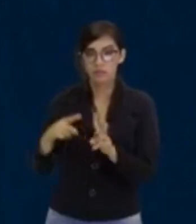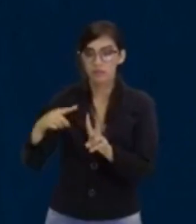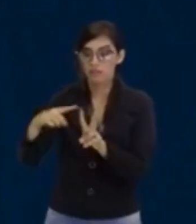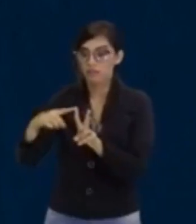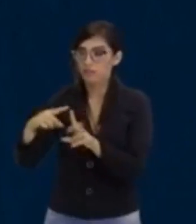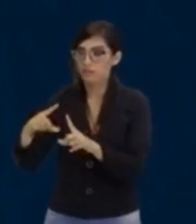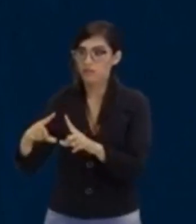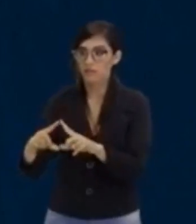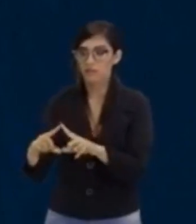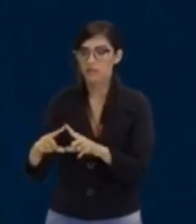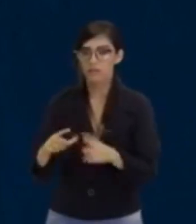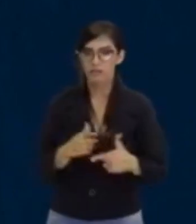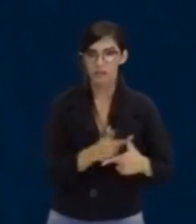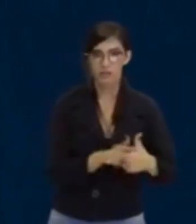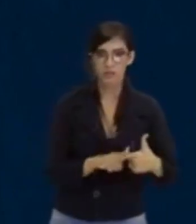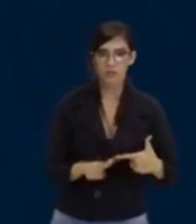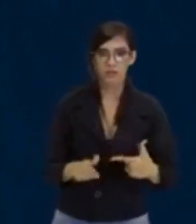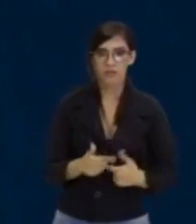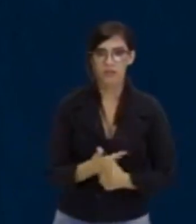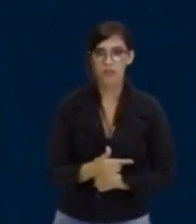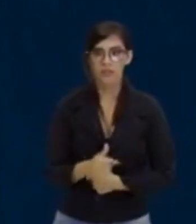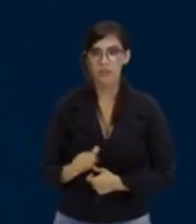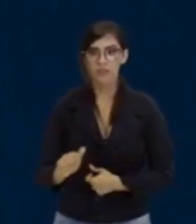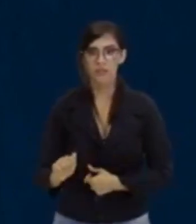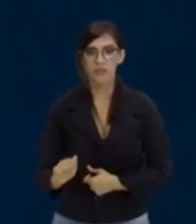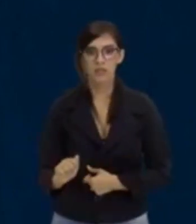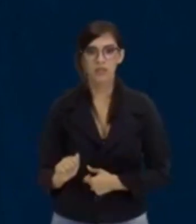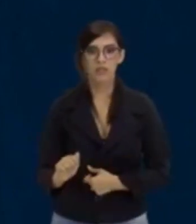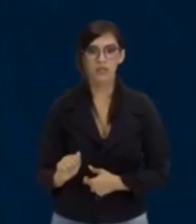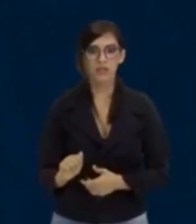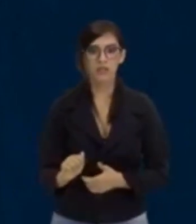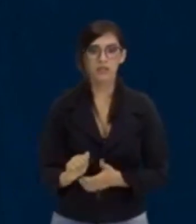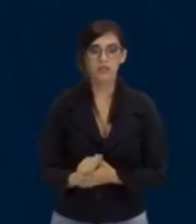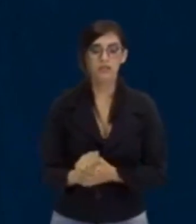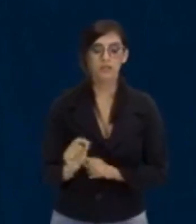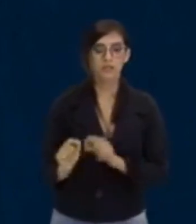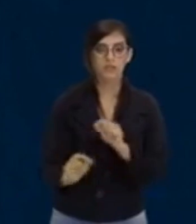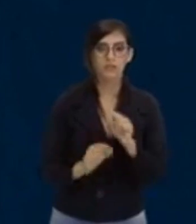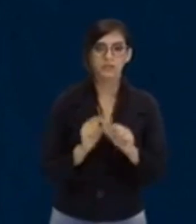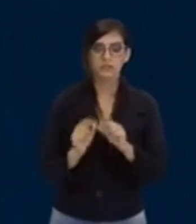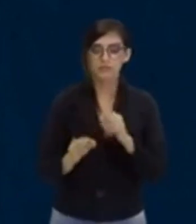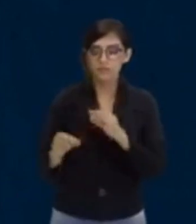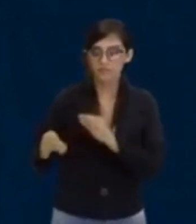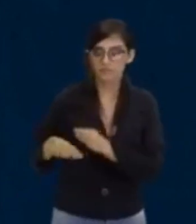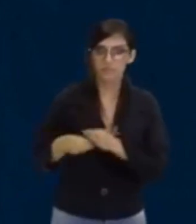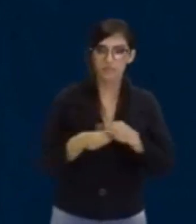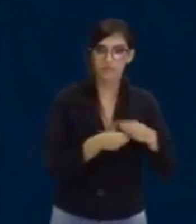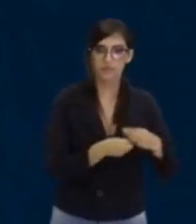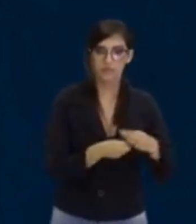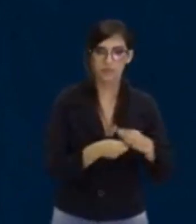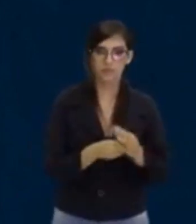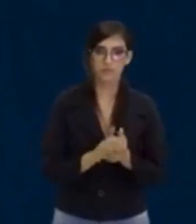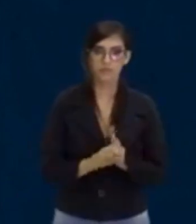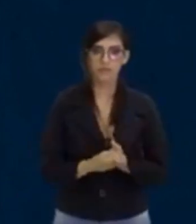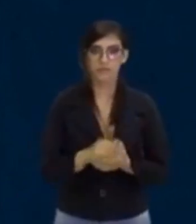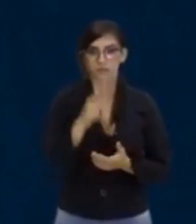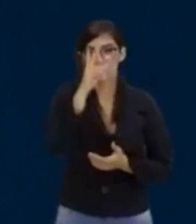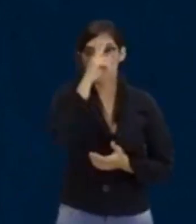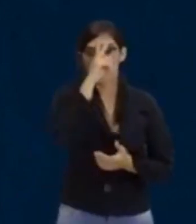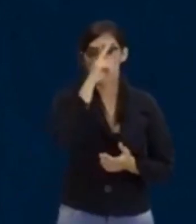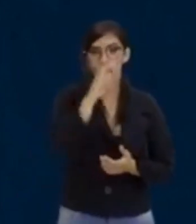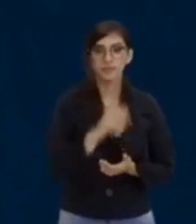Do delta sobre 2a. Aí o que acontece? x igual, lembra? Aqui, o a